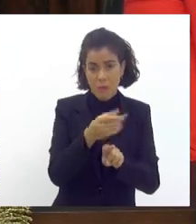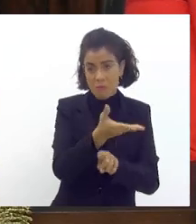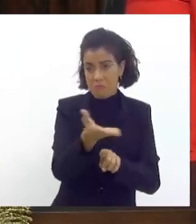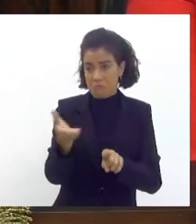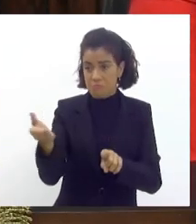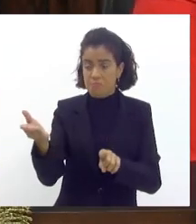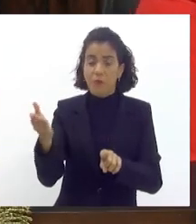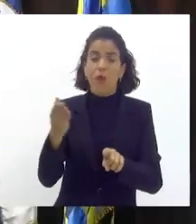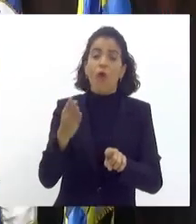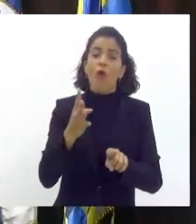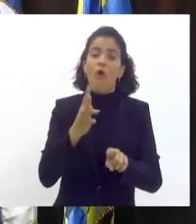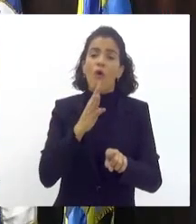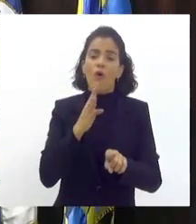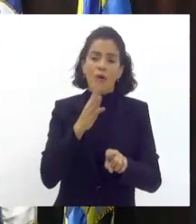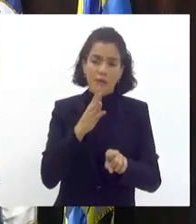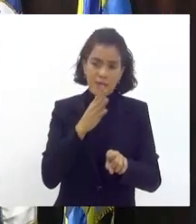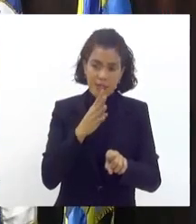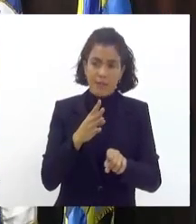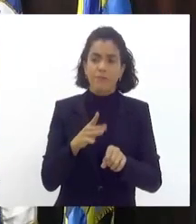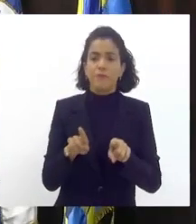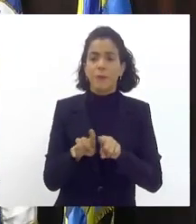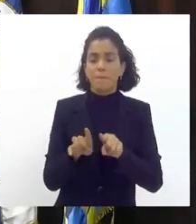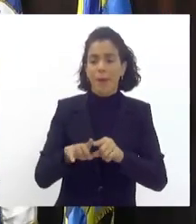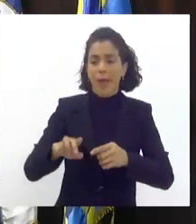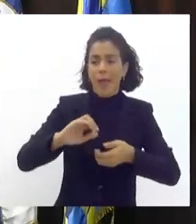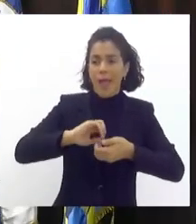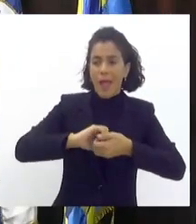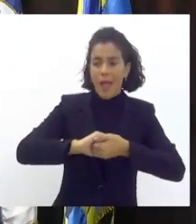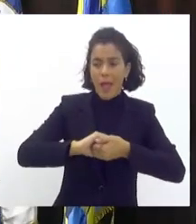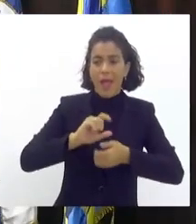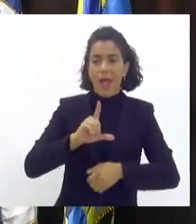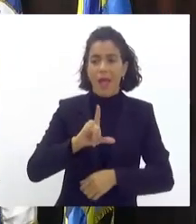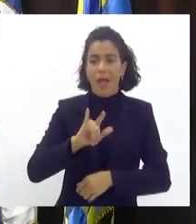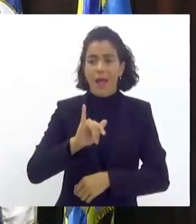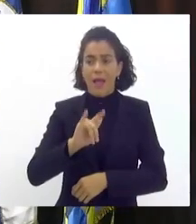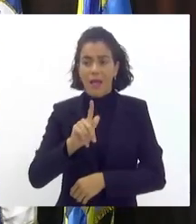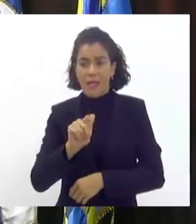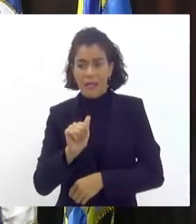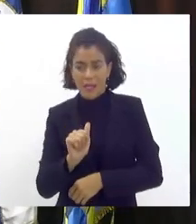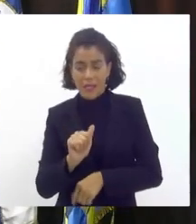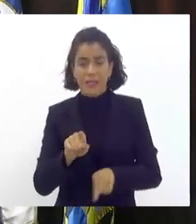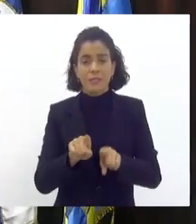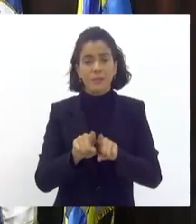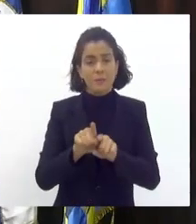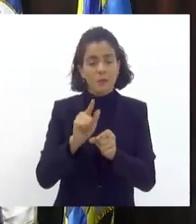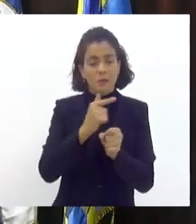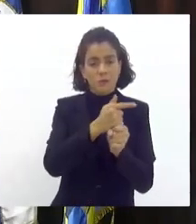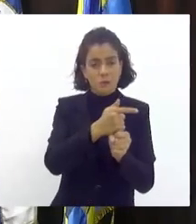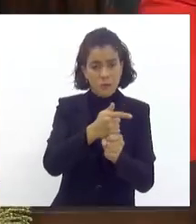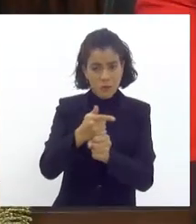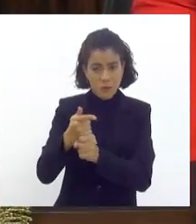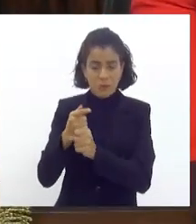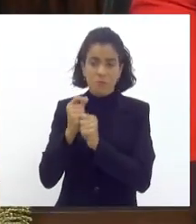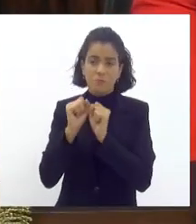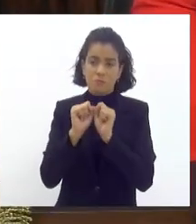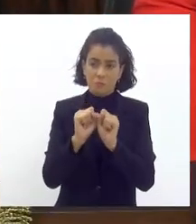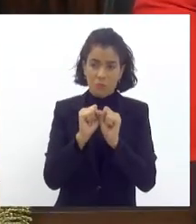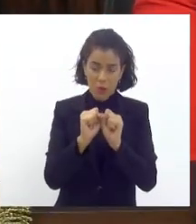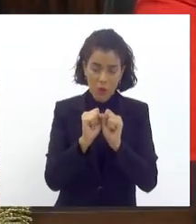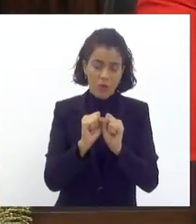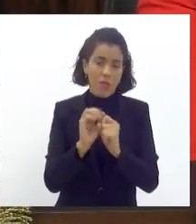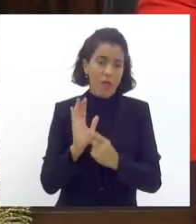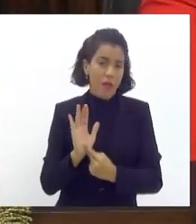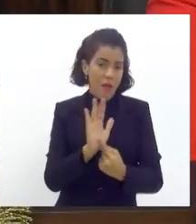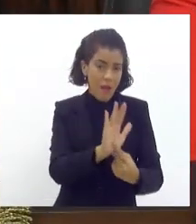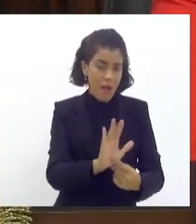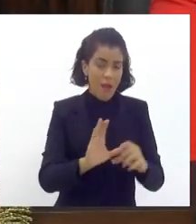presentes as ligas e escolas podem apresentar a comissão de construção e justiça